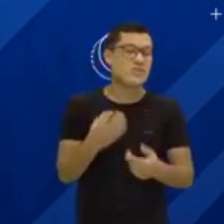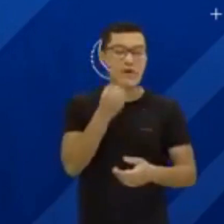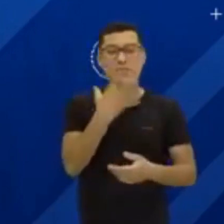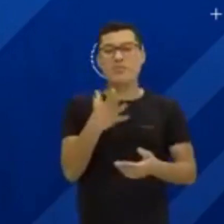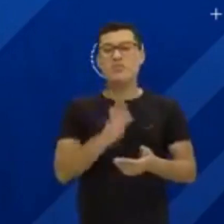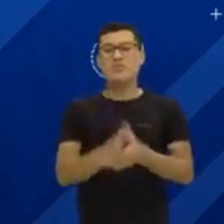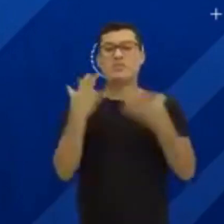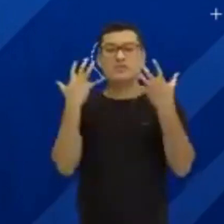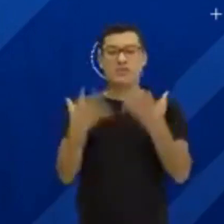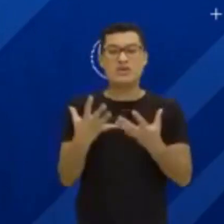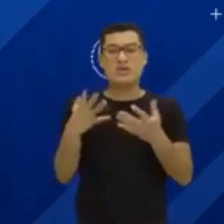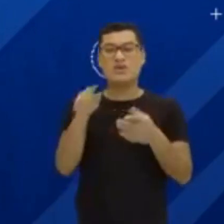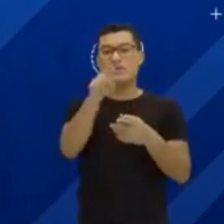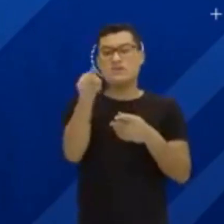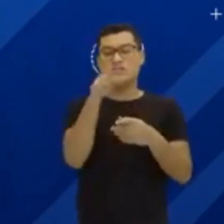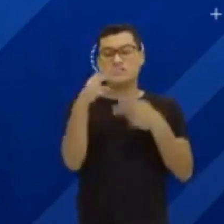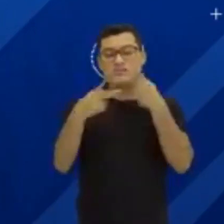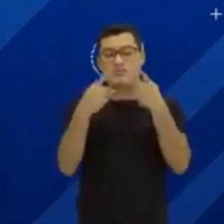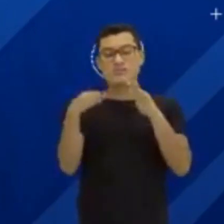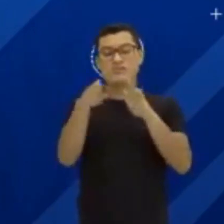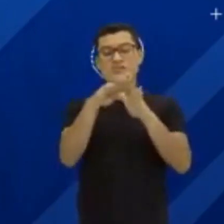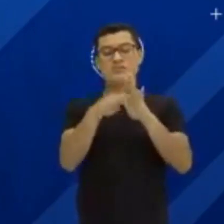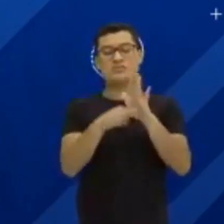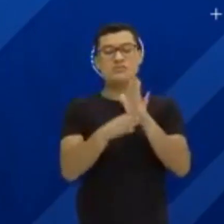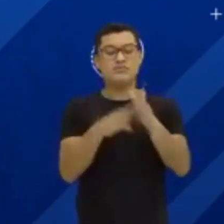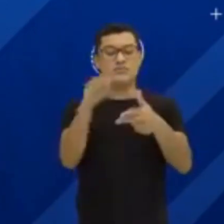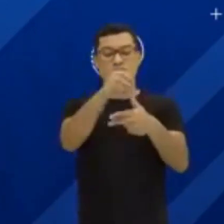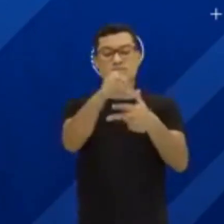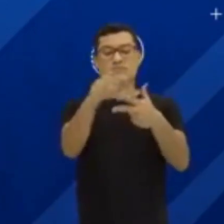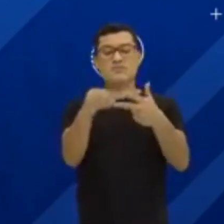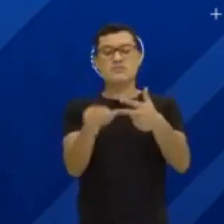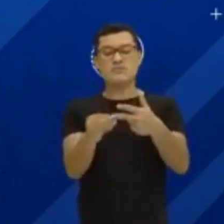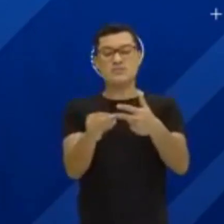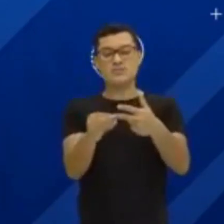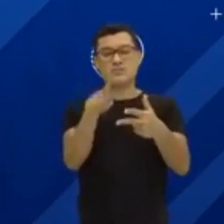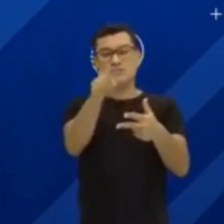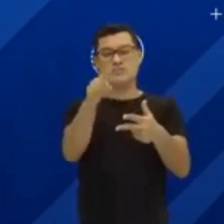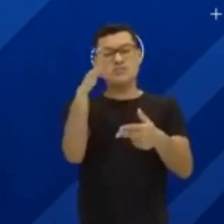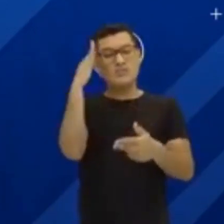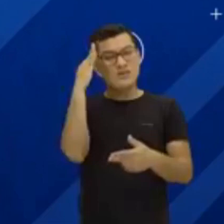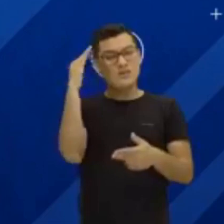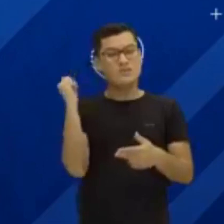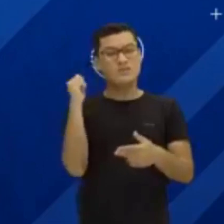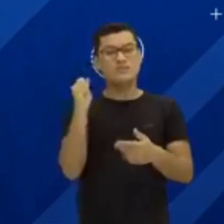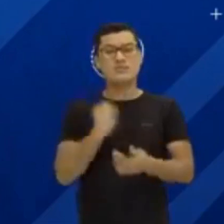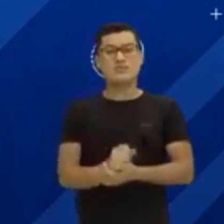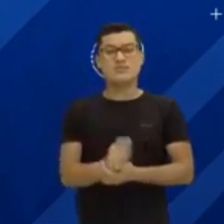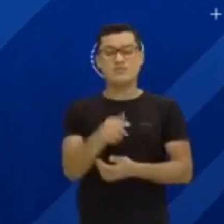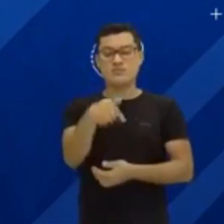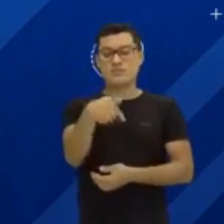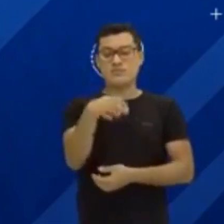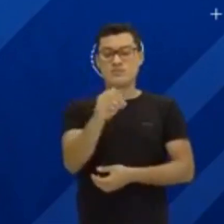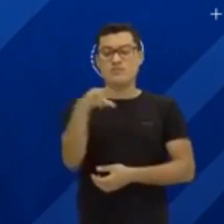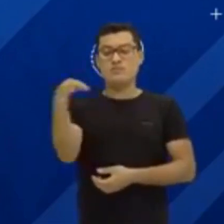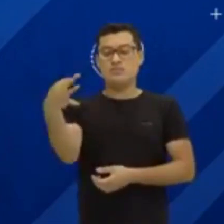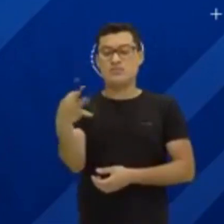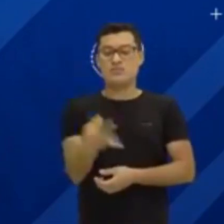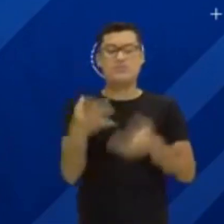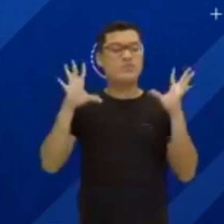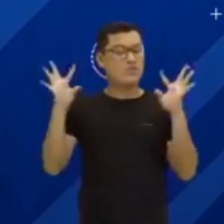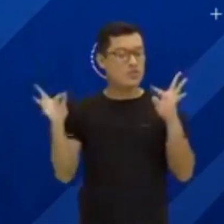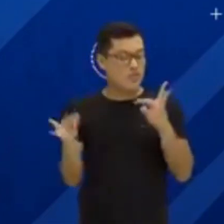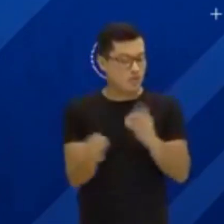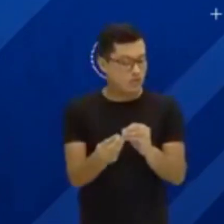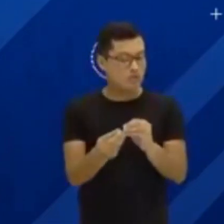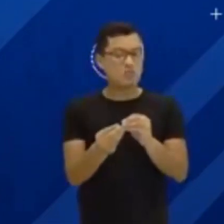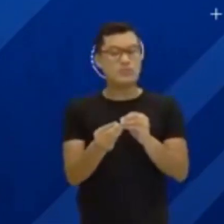eu quero dar uma dica para você que vai fazer a prova do Enem. Você sabia que, em média, 70% de tudo aquilo que